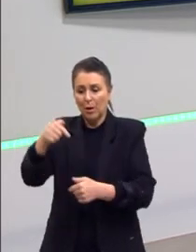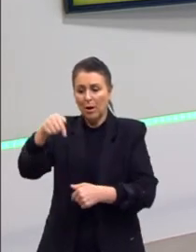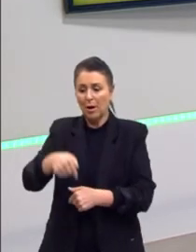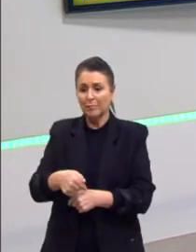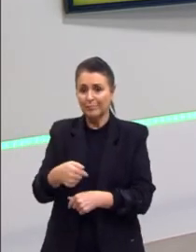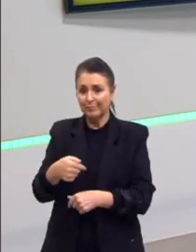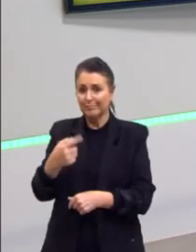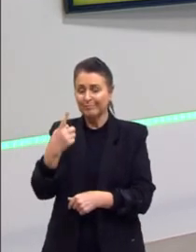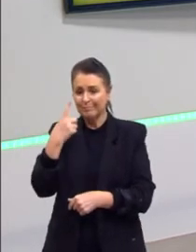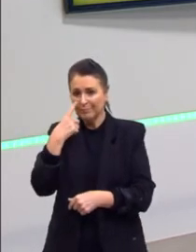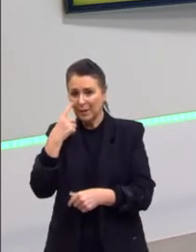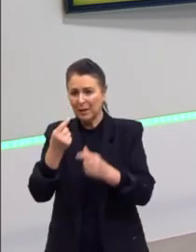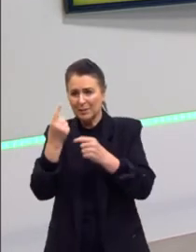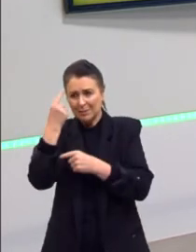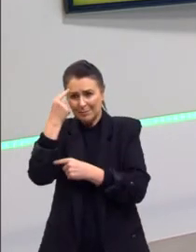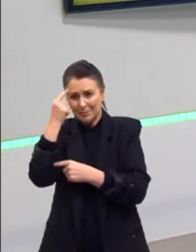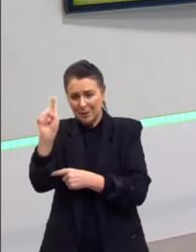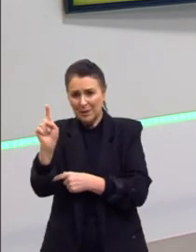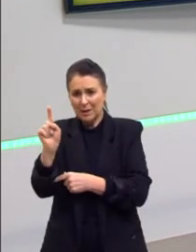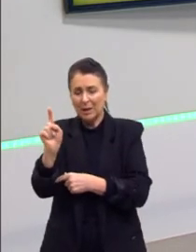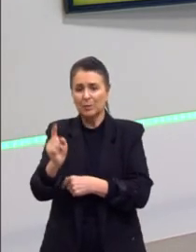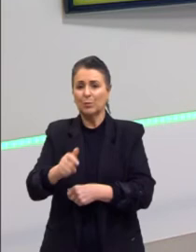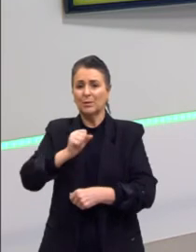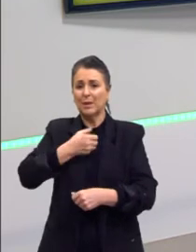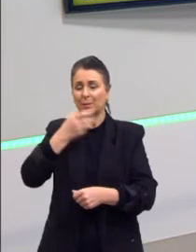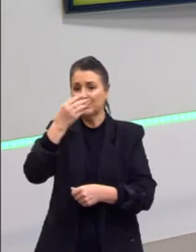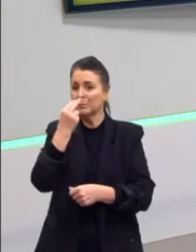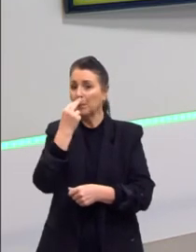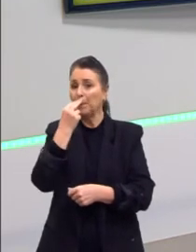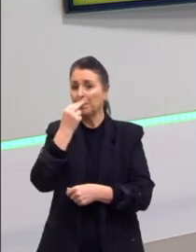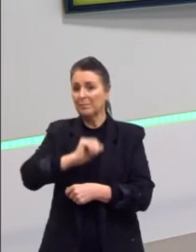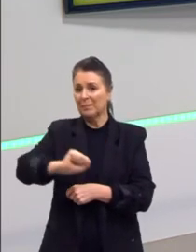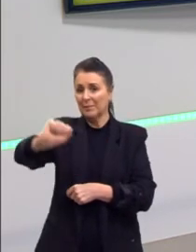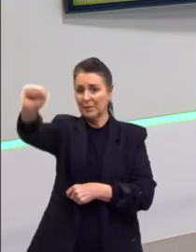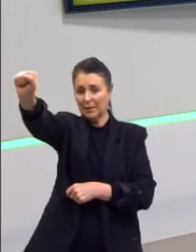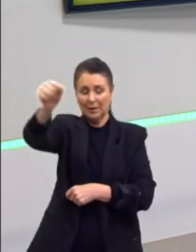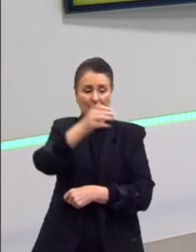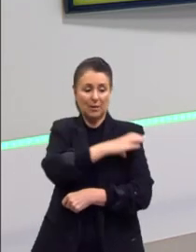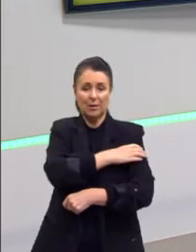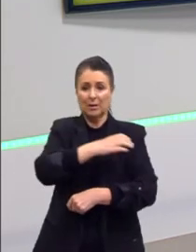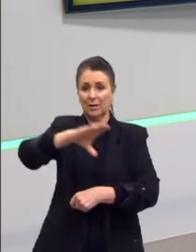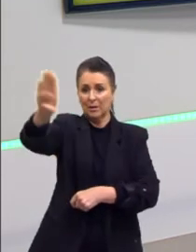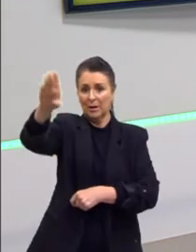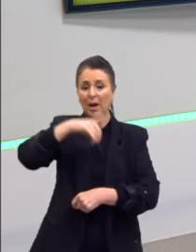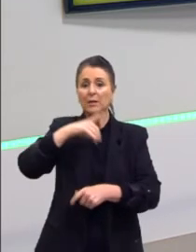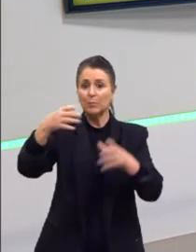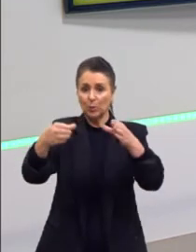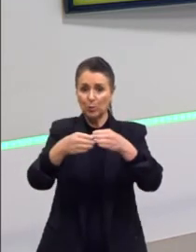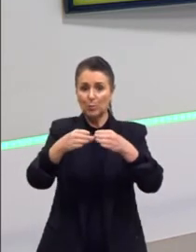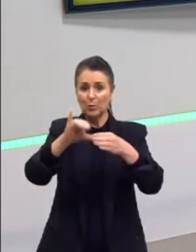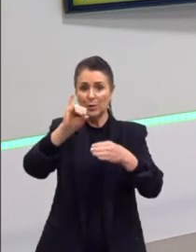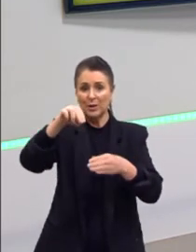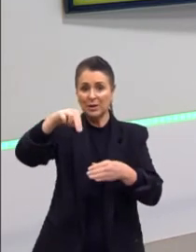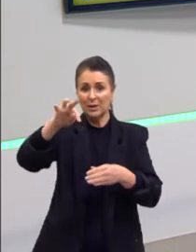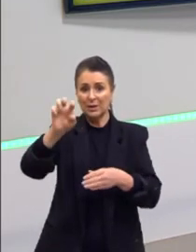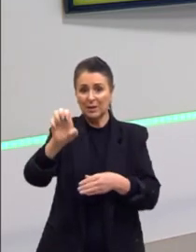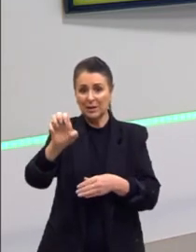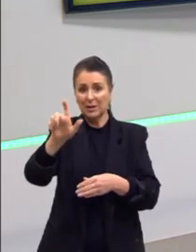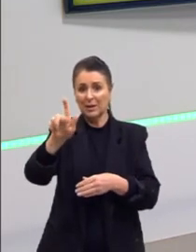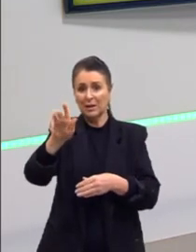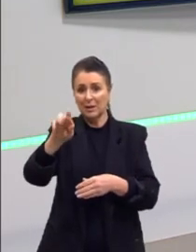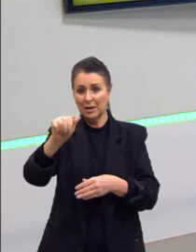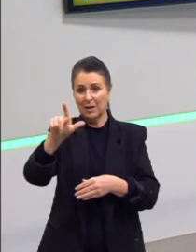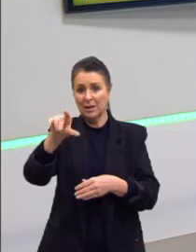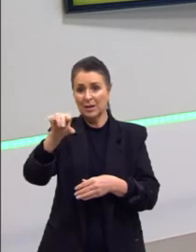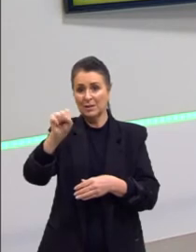no nazifascismo, a gente vai ter os integralistas que usavam camisas verdes, tinham um nacionalismo muito exagerado,